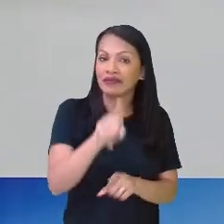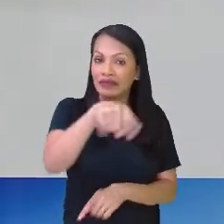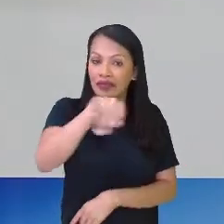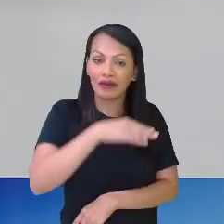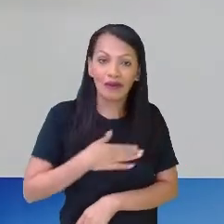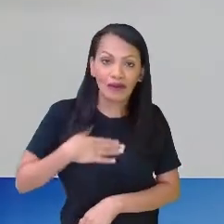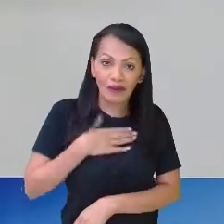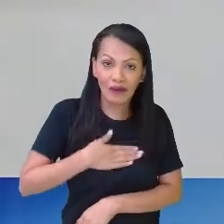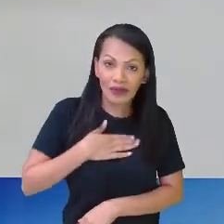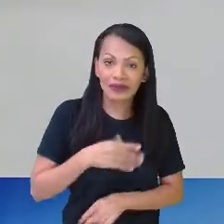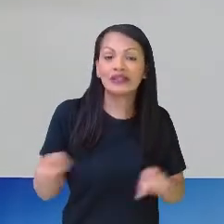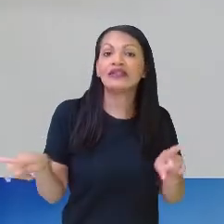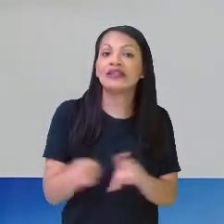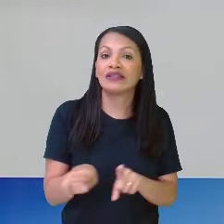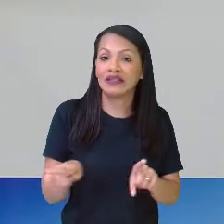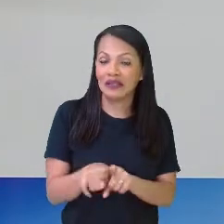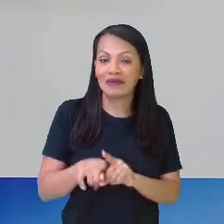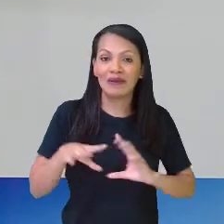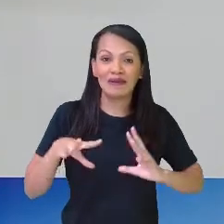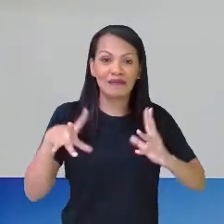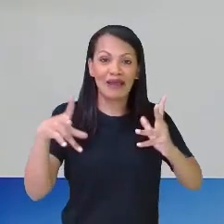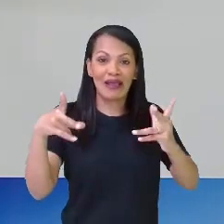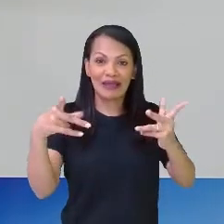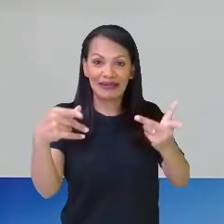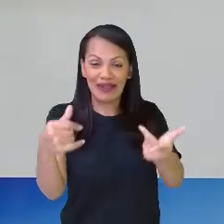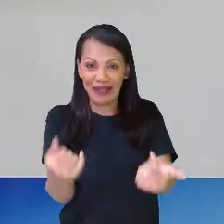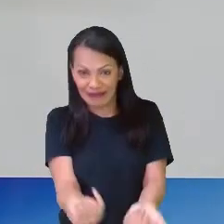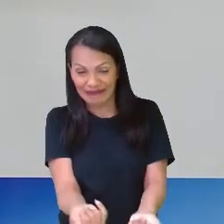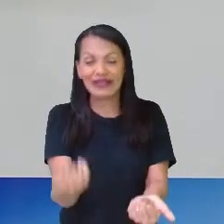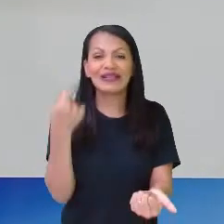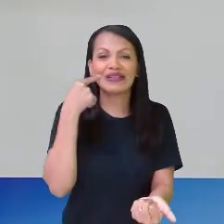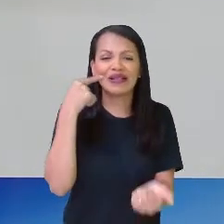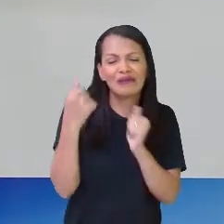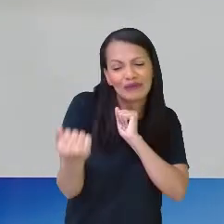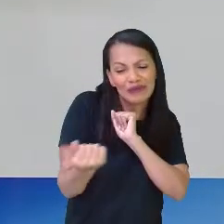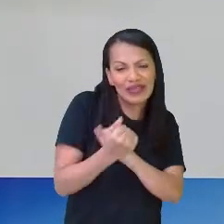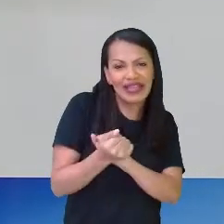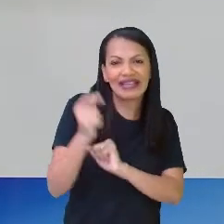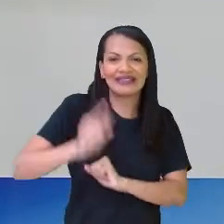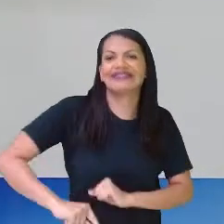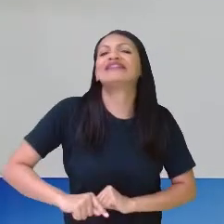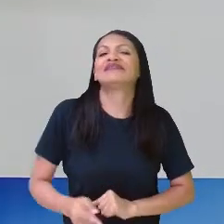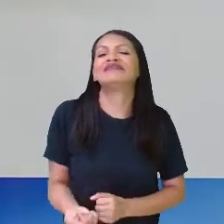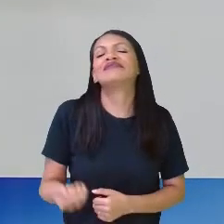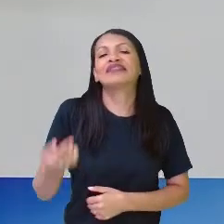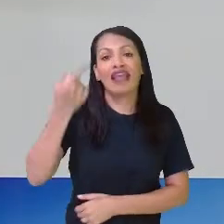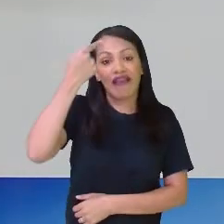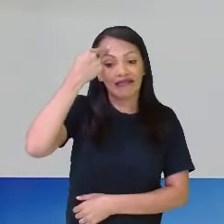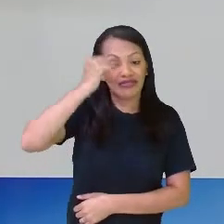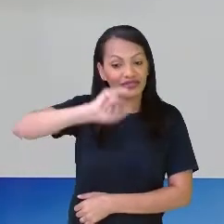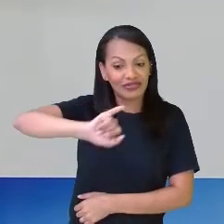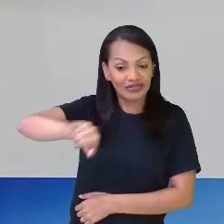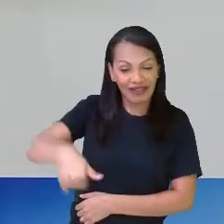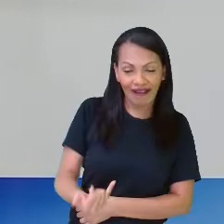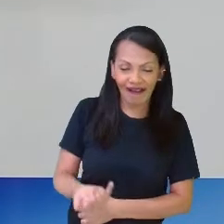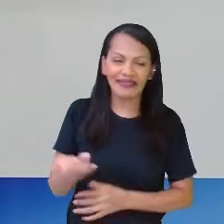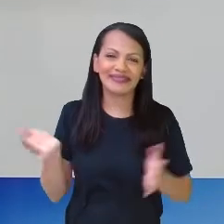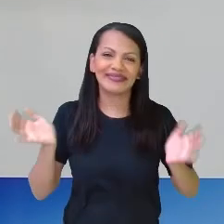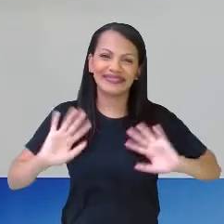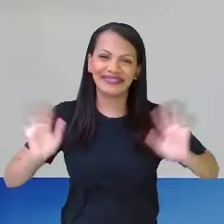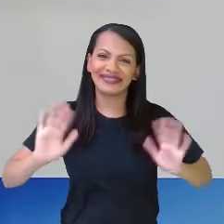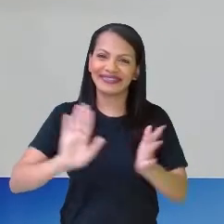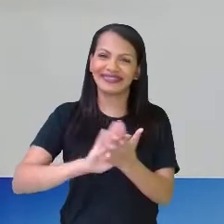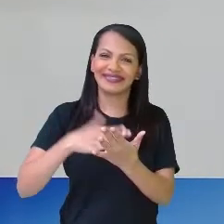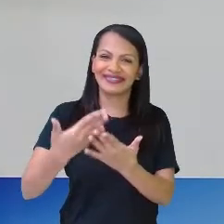eu gosto também de estar com essas maravilhosas que estão aqui pertinho de mim, que é a nossa querida Jéssica, a intérprete